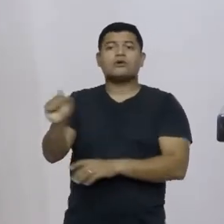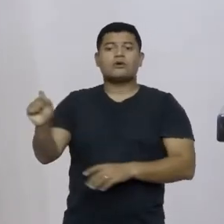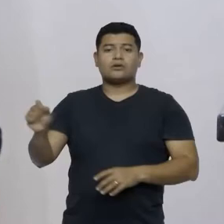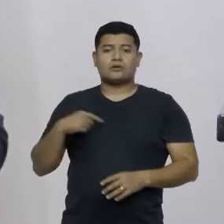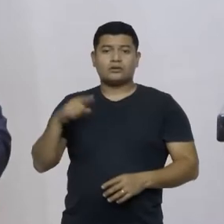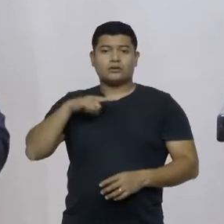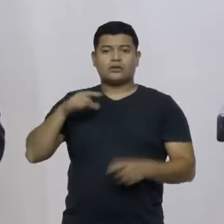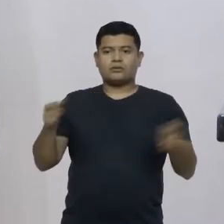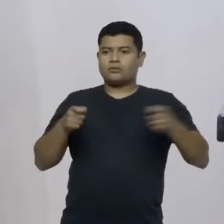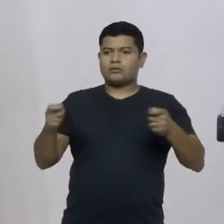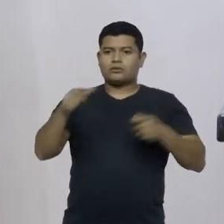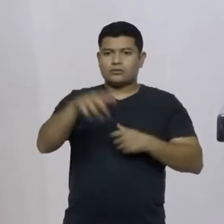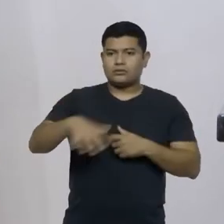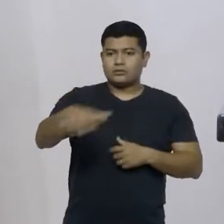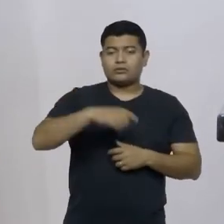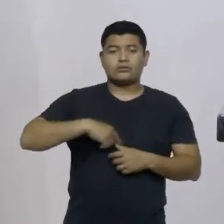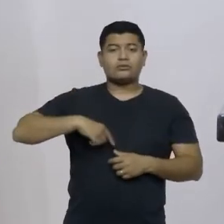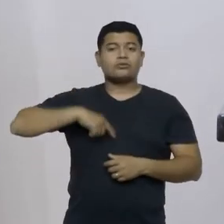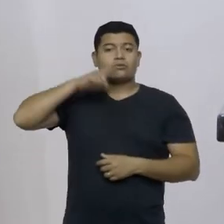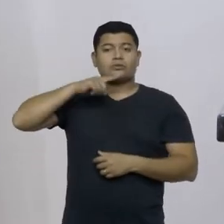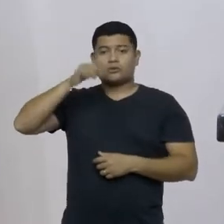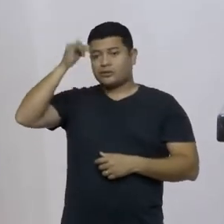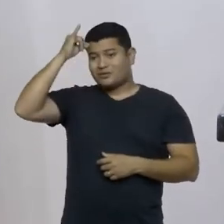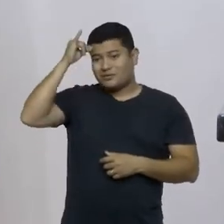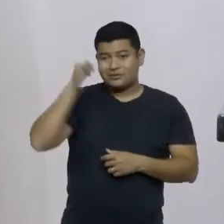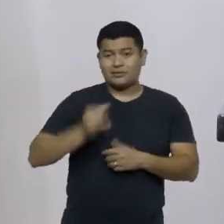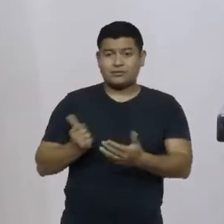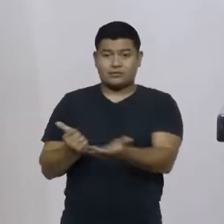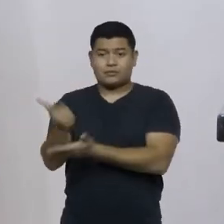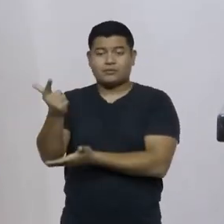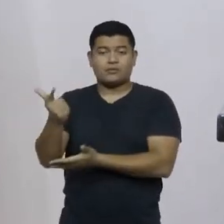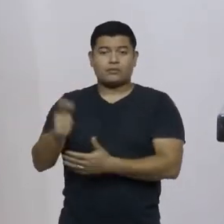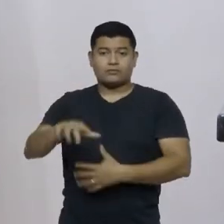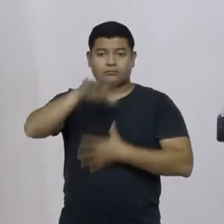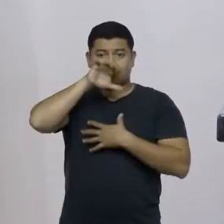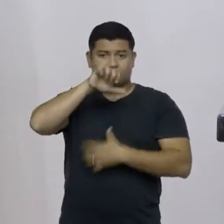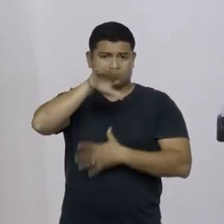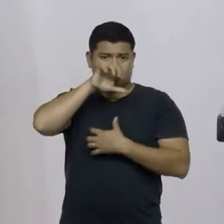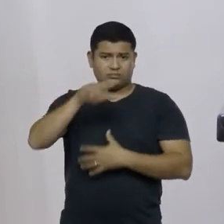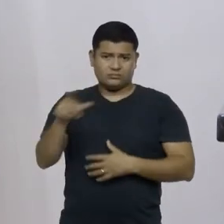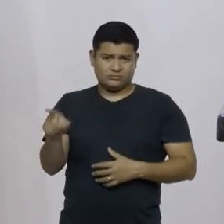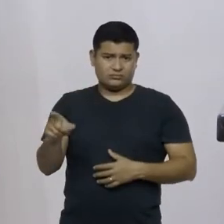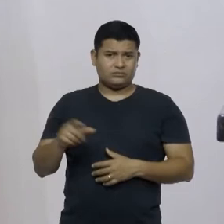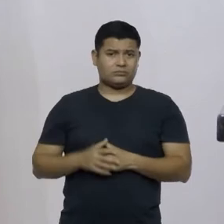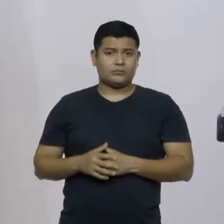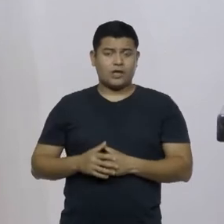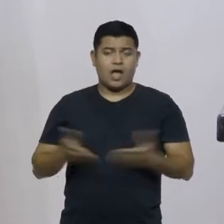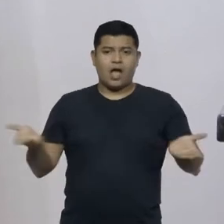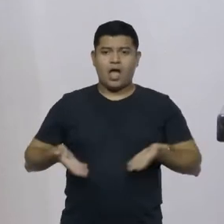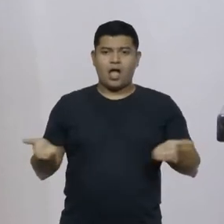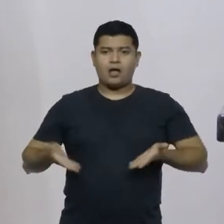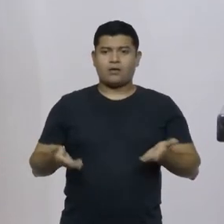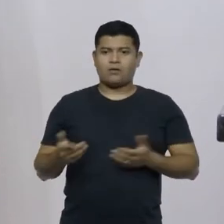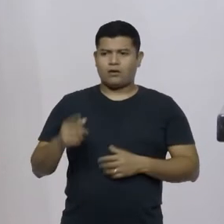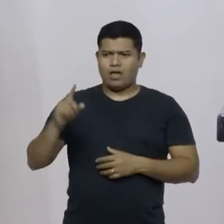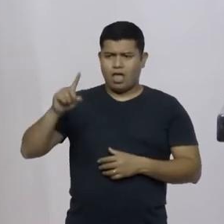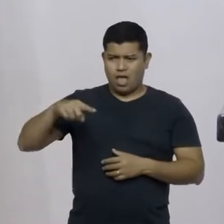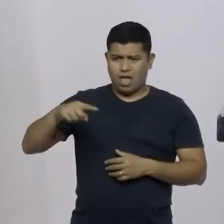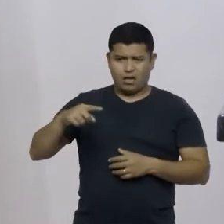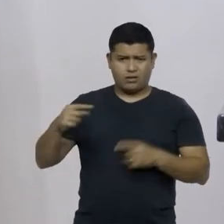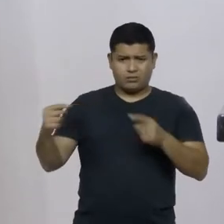que não conseguiu evitar a compra dos respiradores e agora virou política de Estado?